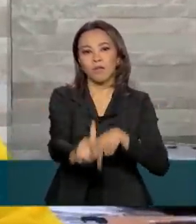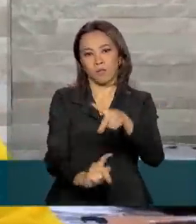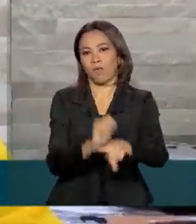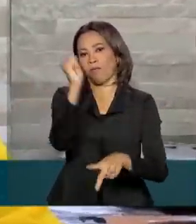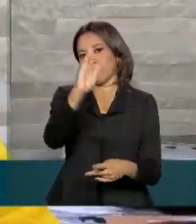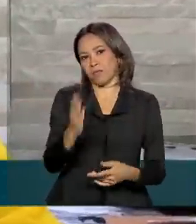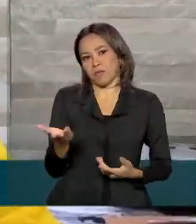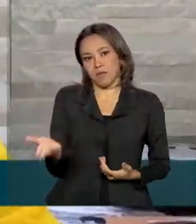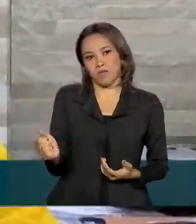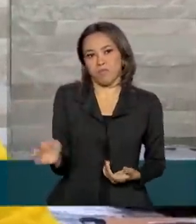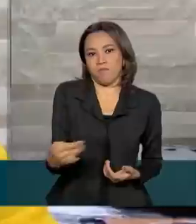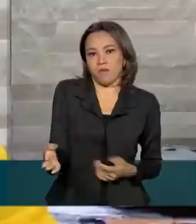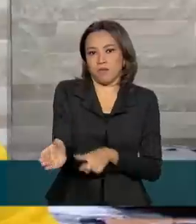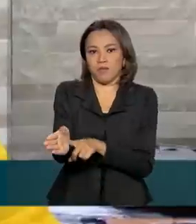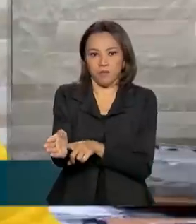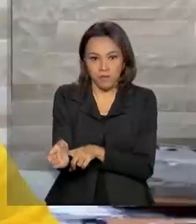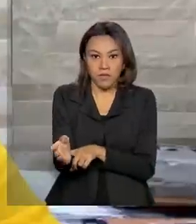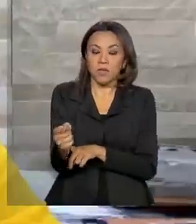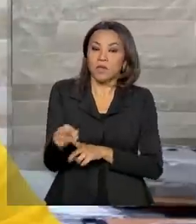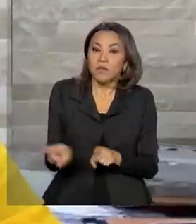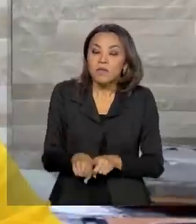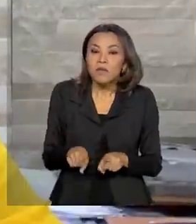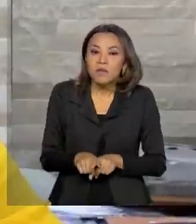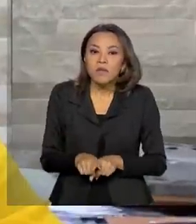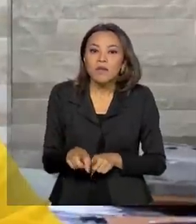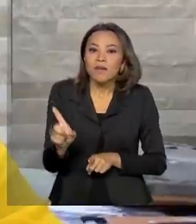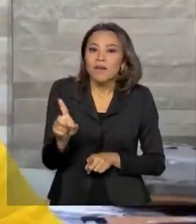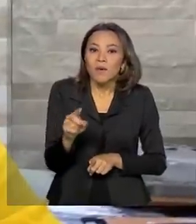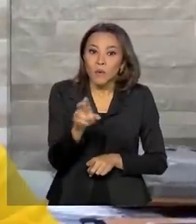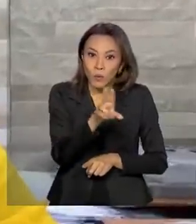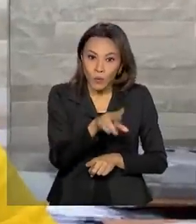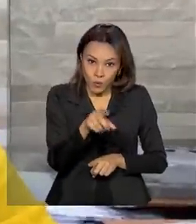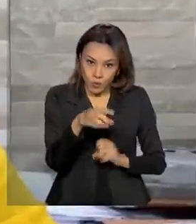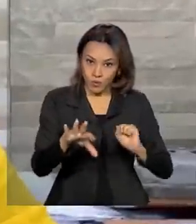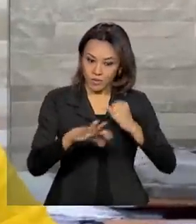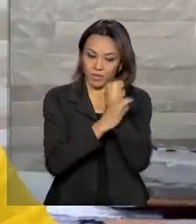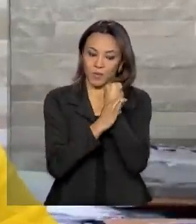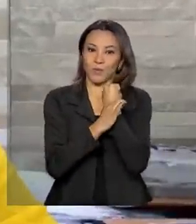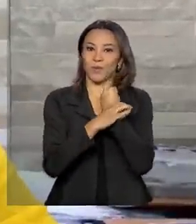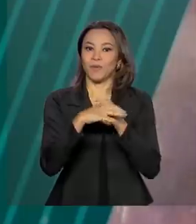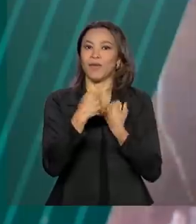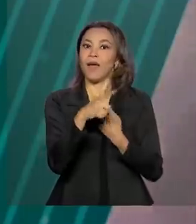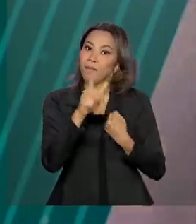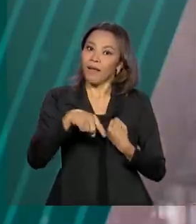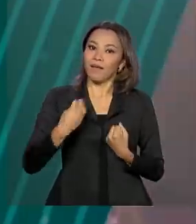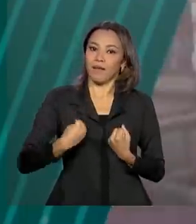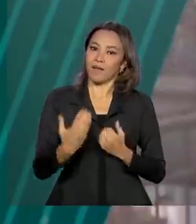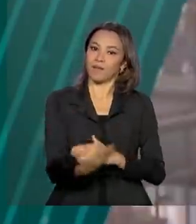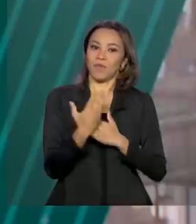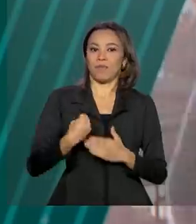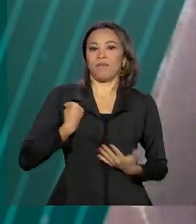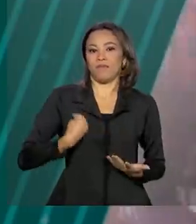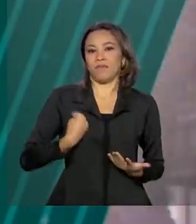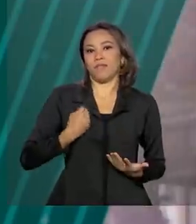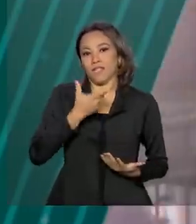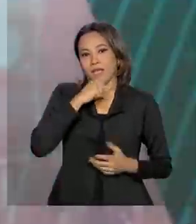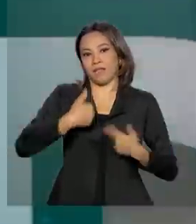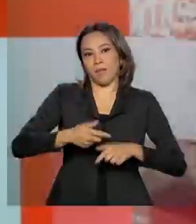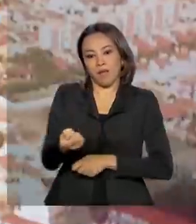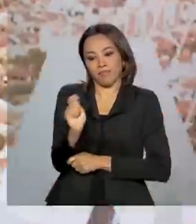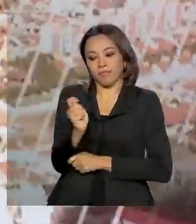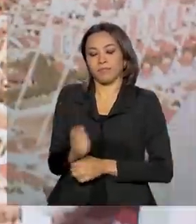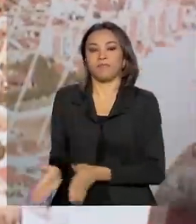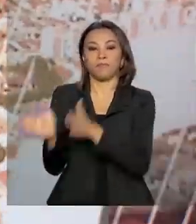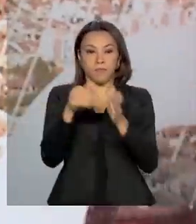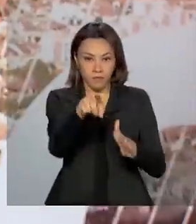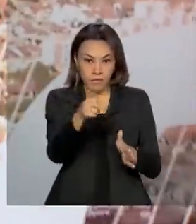é uma questão também do seguro defeso e sobrevivência do pescador. E o pescador que teve o